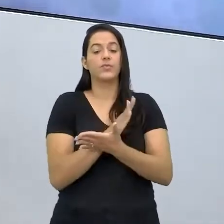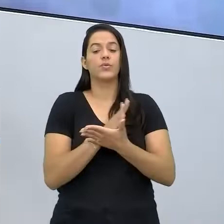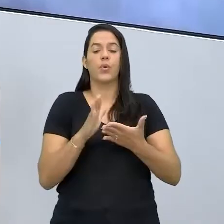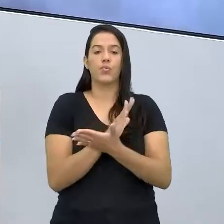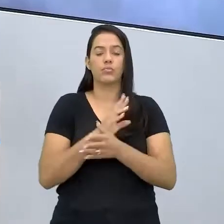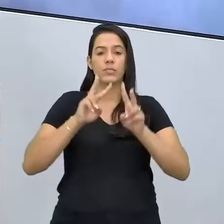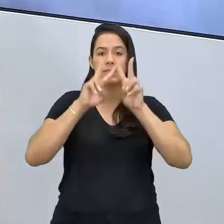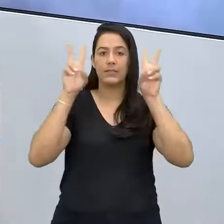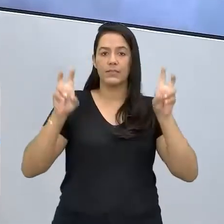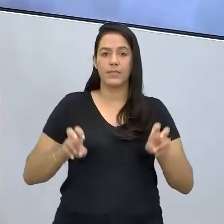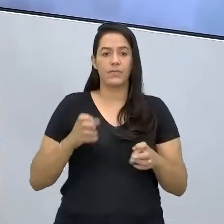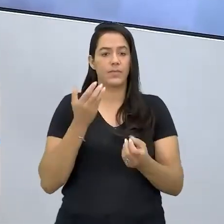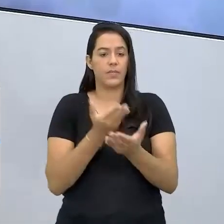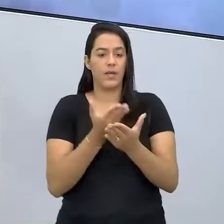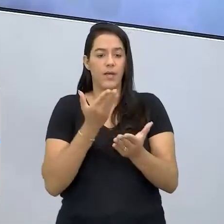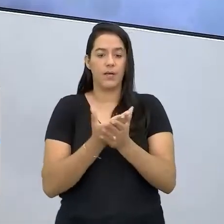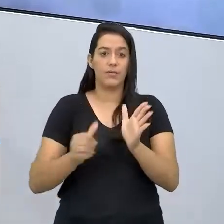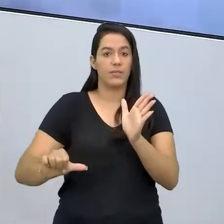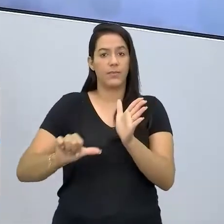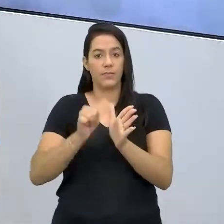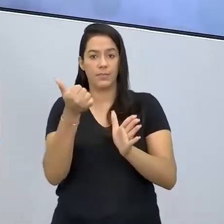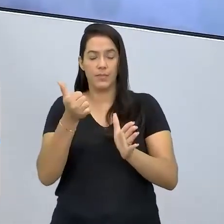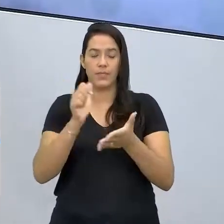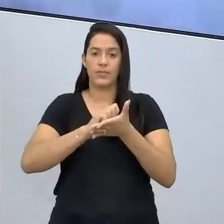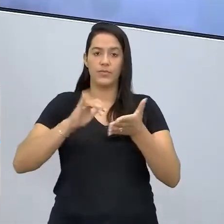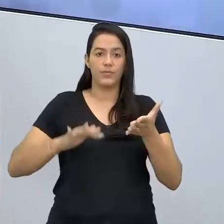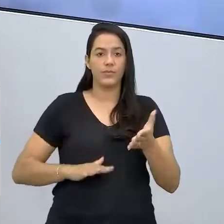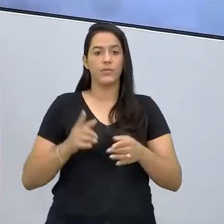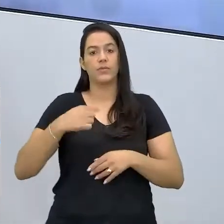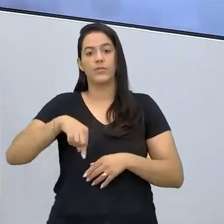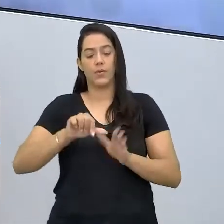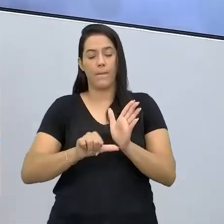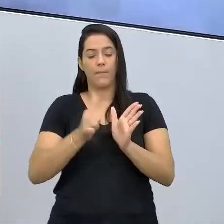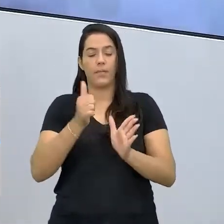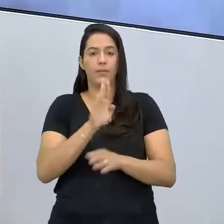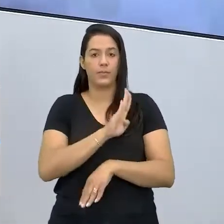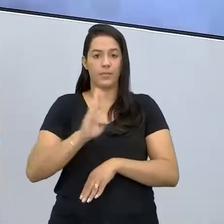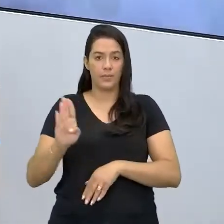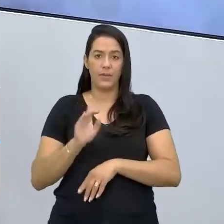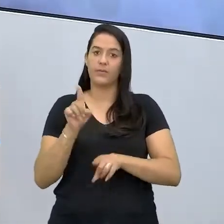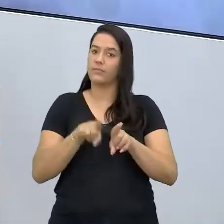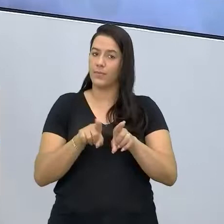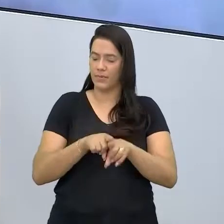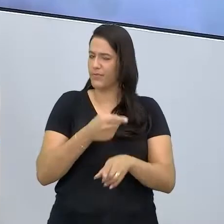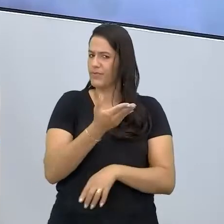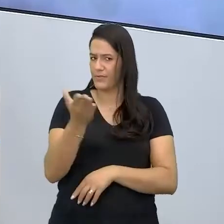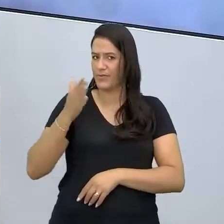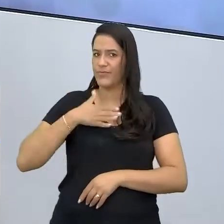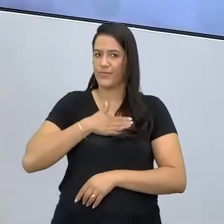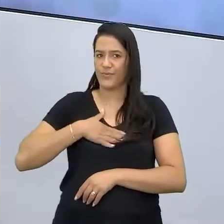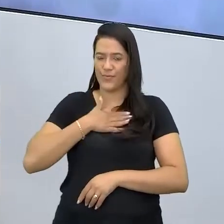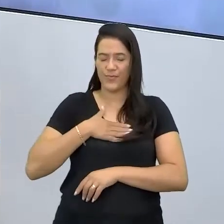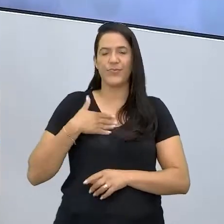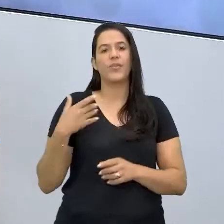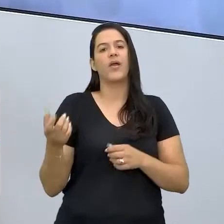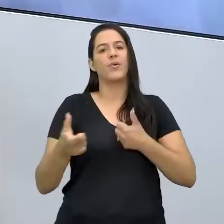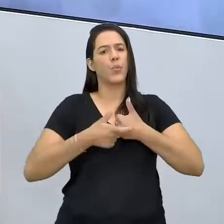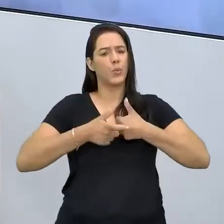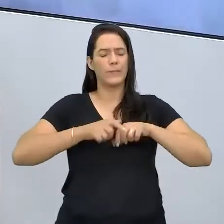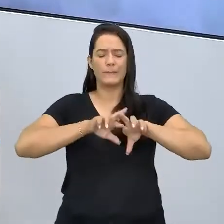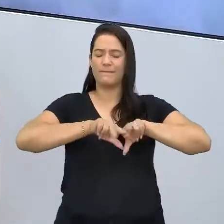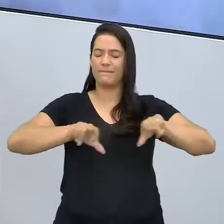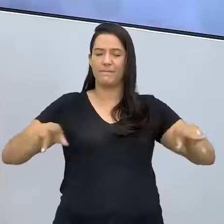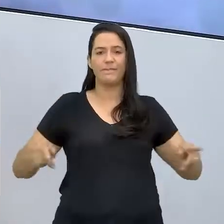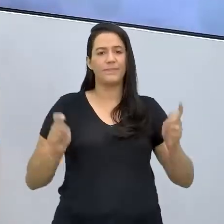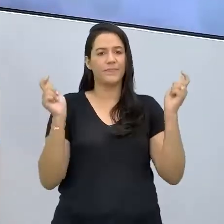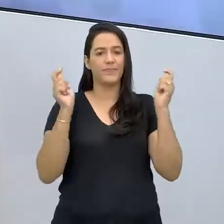relacionados às aulas da primeira tarefa, do primeiro bimestre aí. Então, tenho certeza que vocês vão curtir bastante aí,